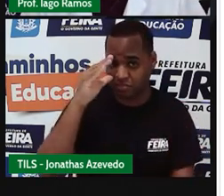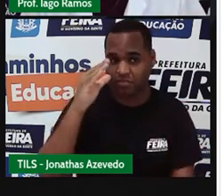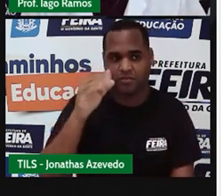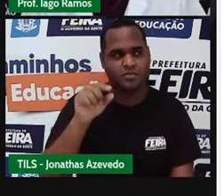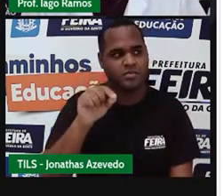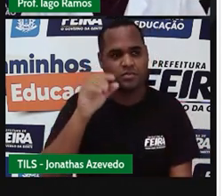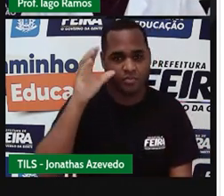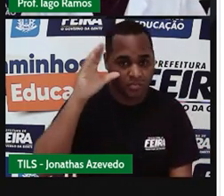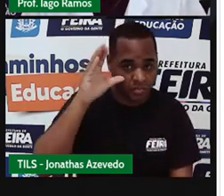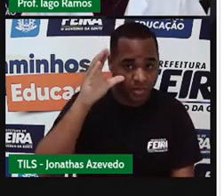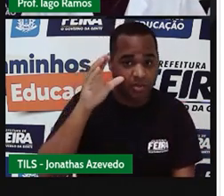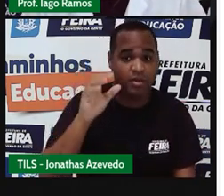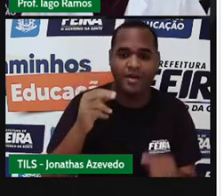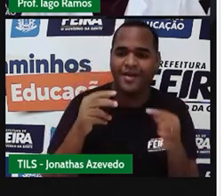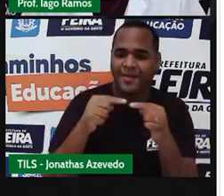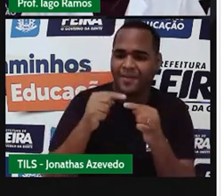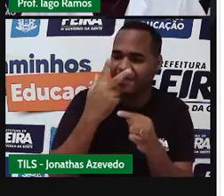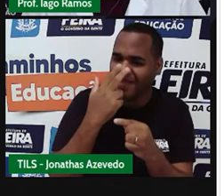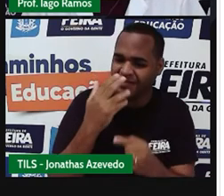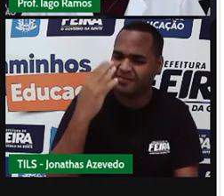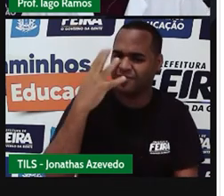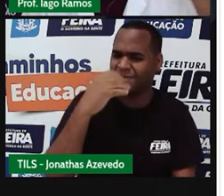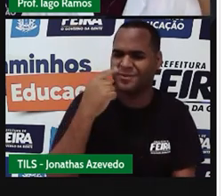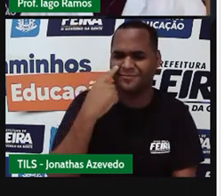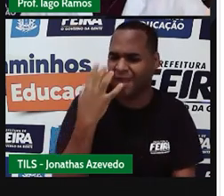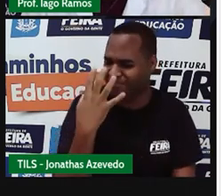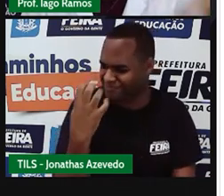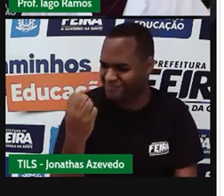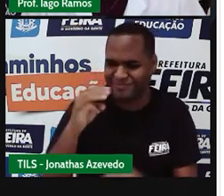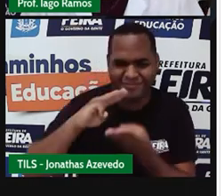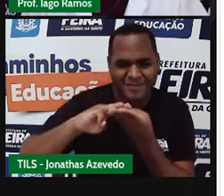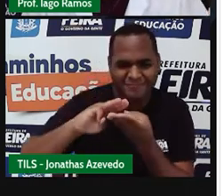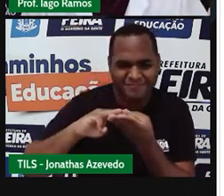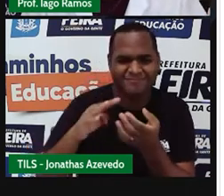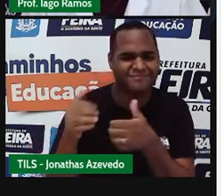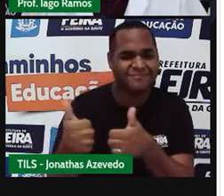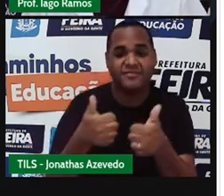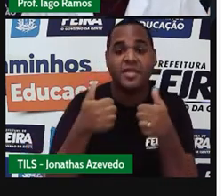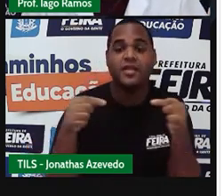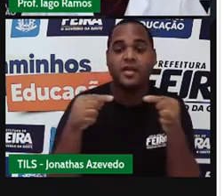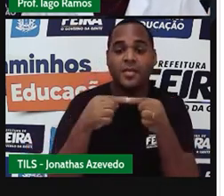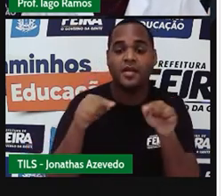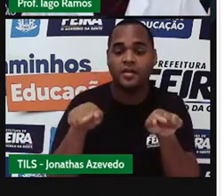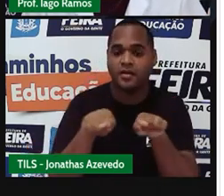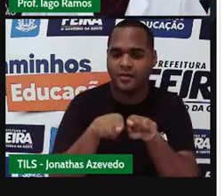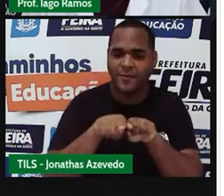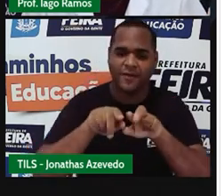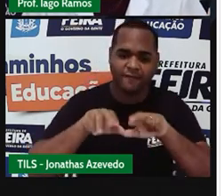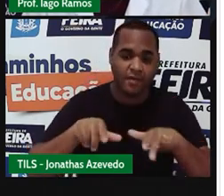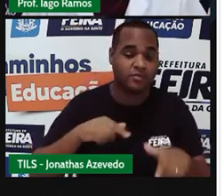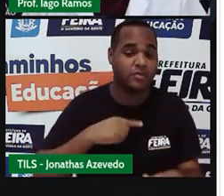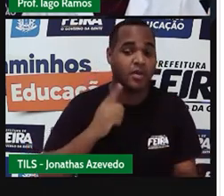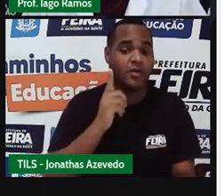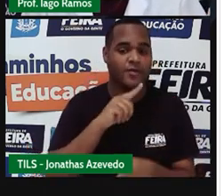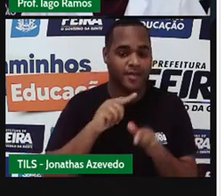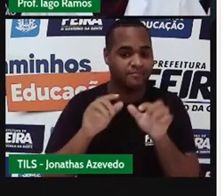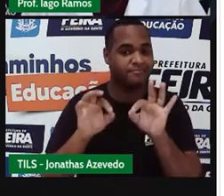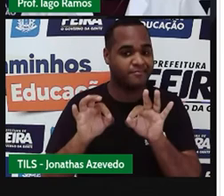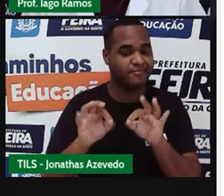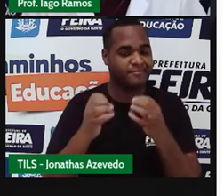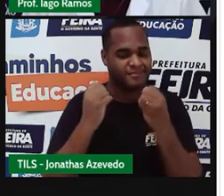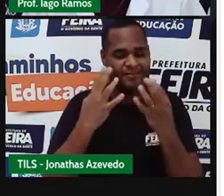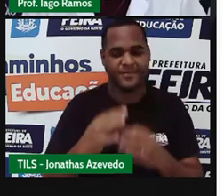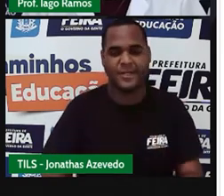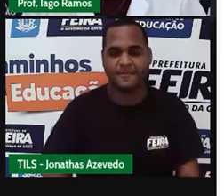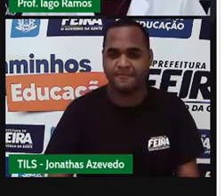É curioso e acaba sendo também bonito de se ver e melhor ainda, né? Fascinante, encantador de poder fazer isso aqui. Mas